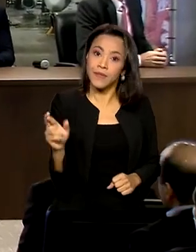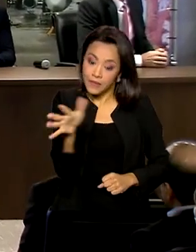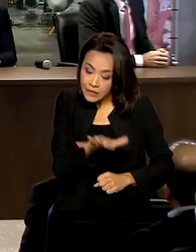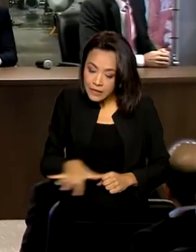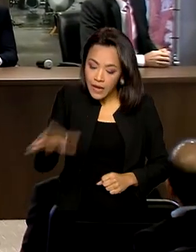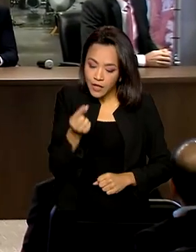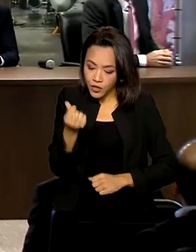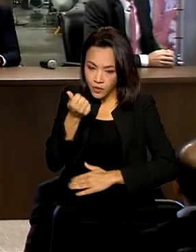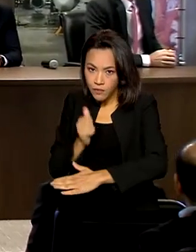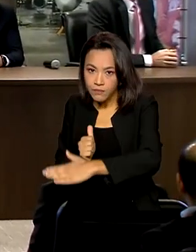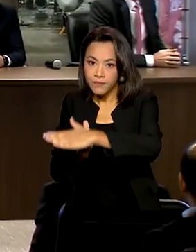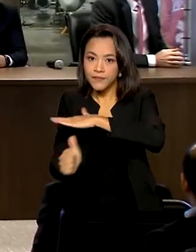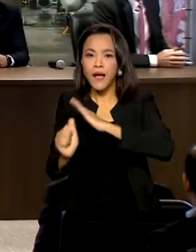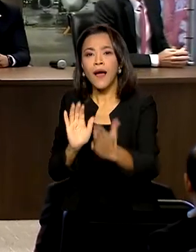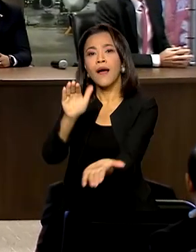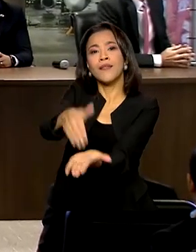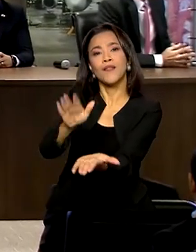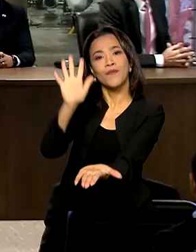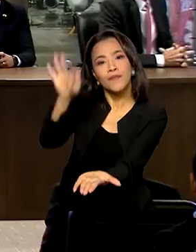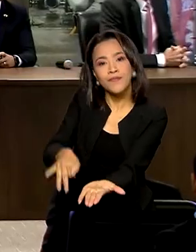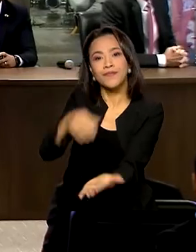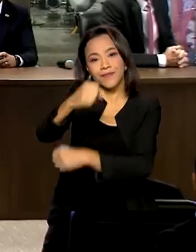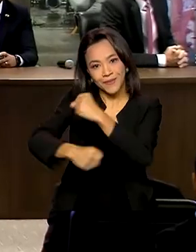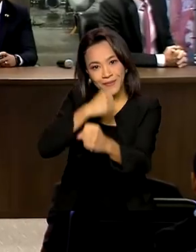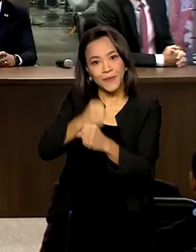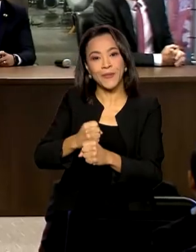investimentos contratados até o final do ano de 2022.